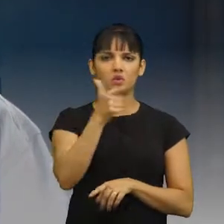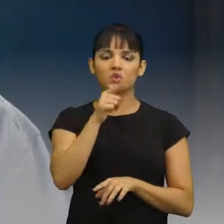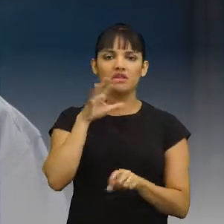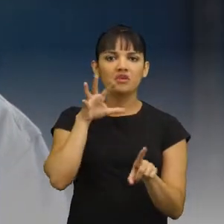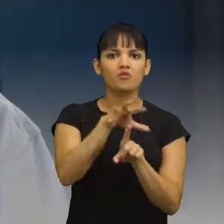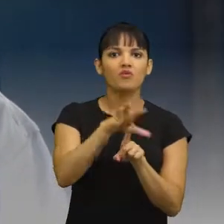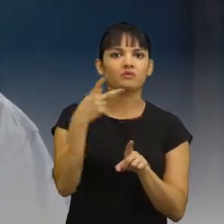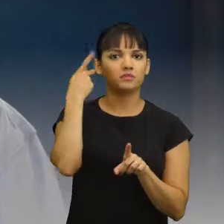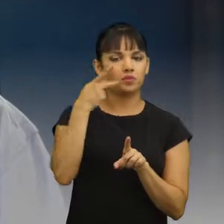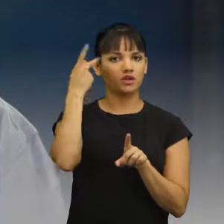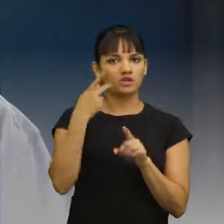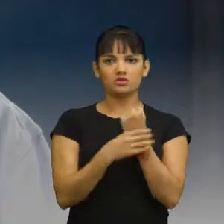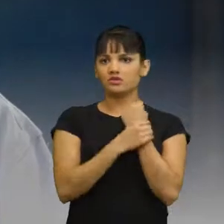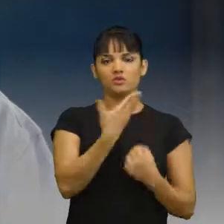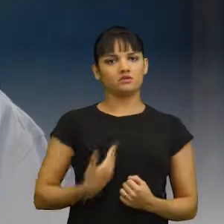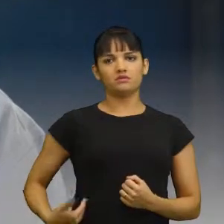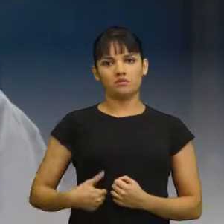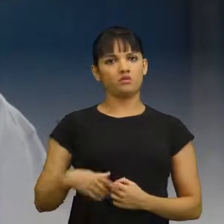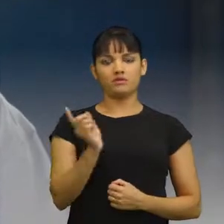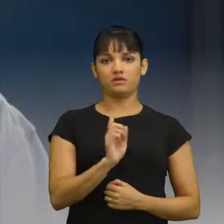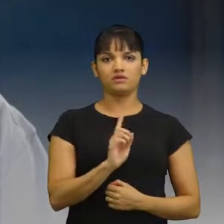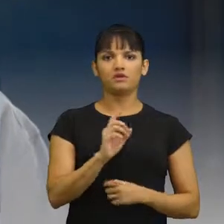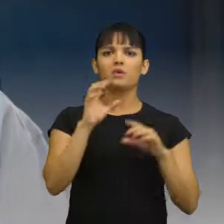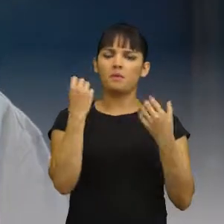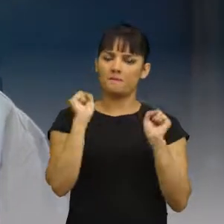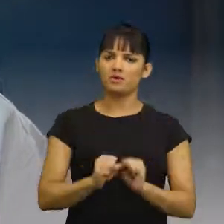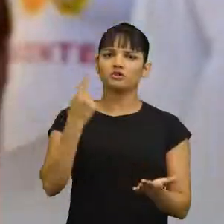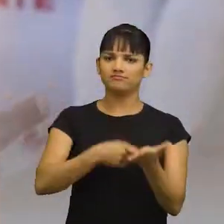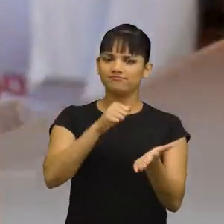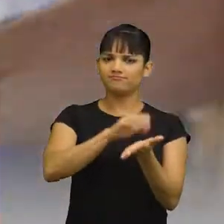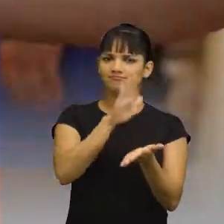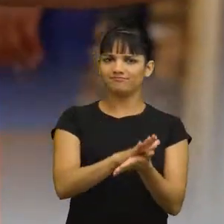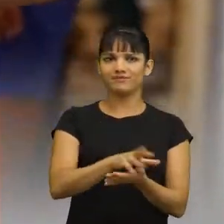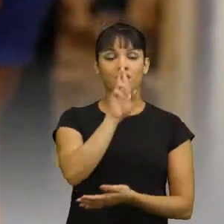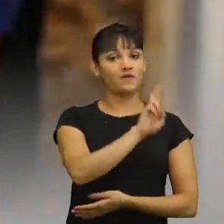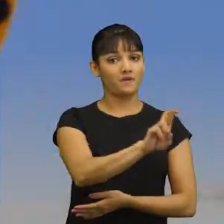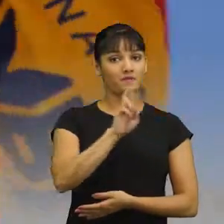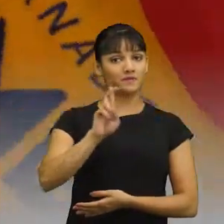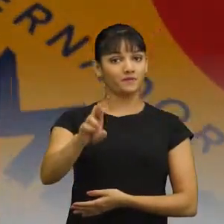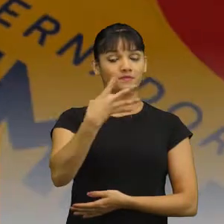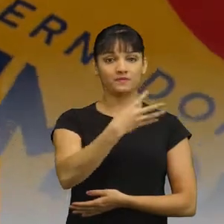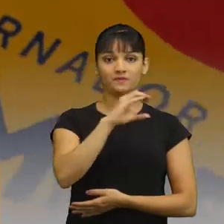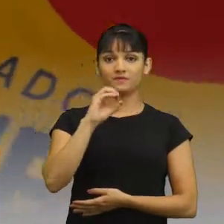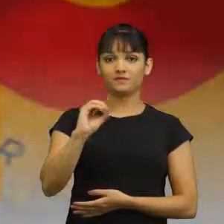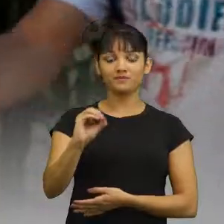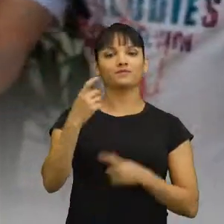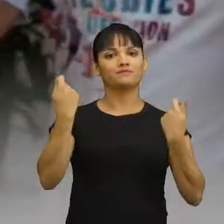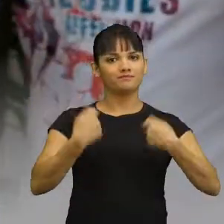interferência política na área de segurança pública no meu governo. Anote aí! ROLENBERG 40